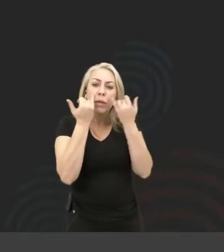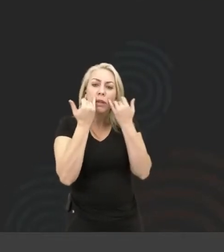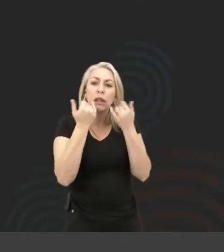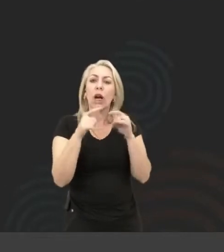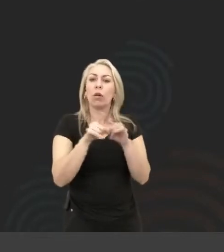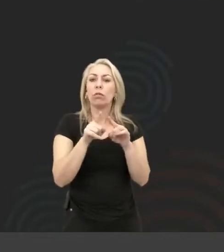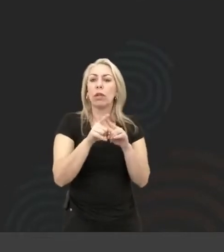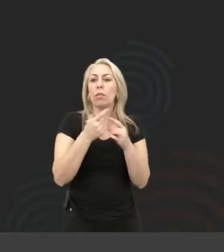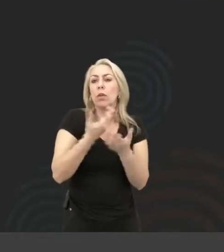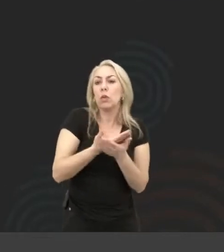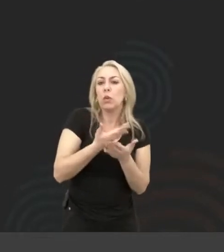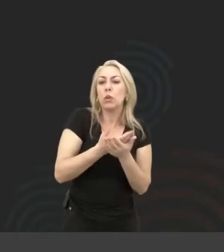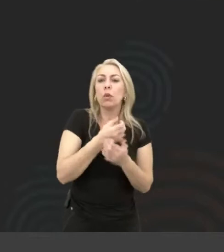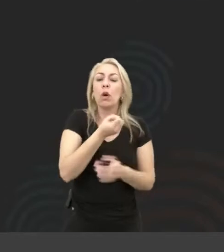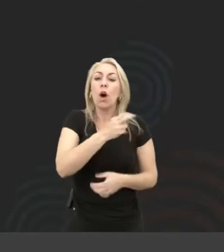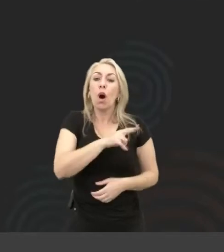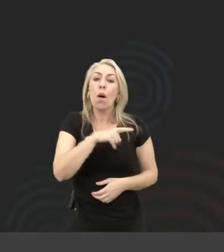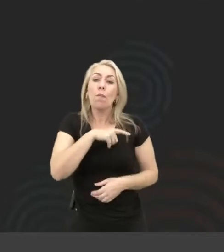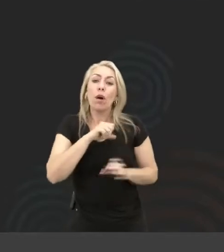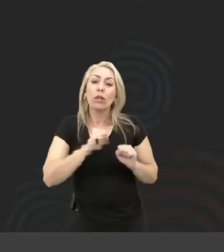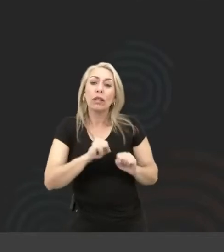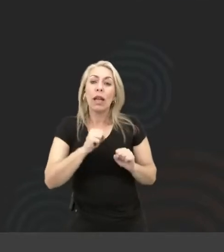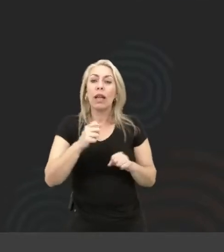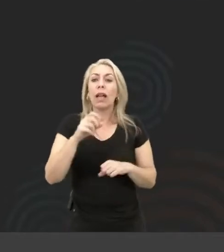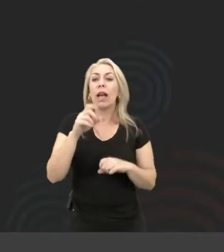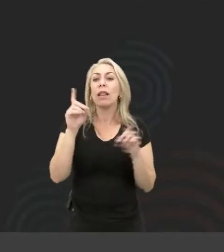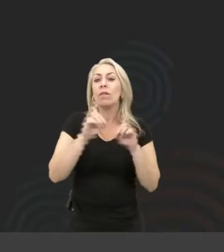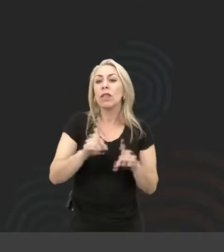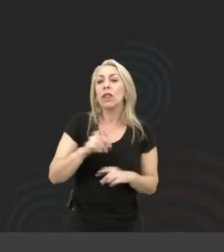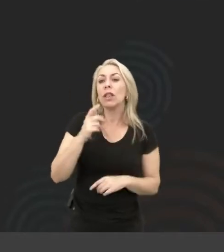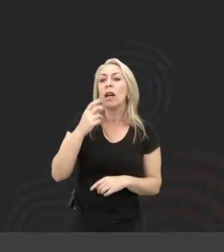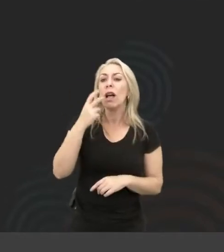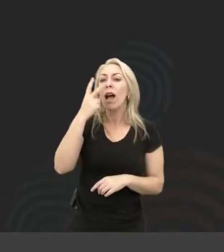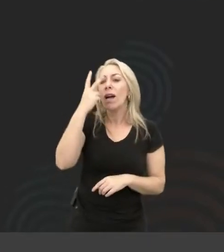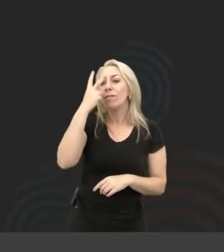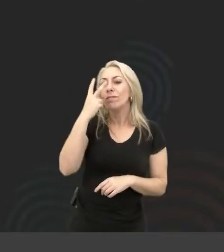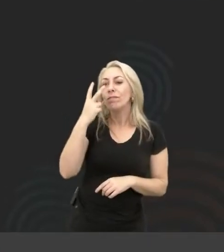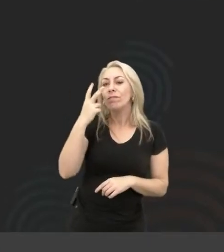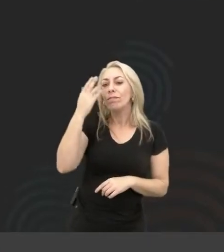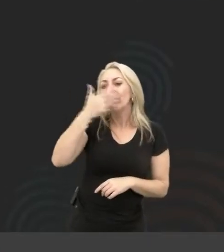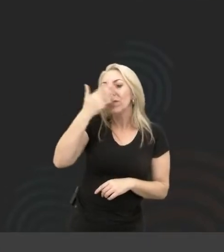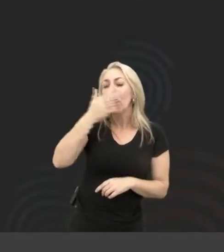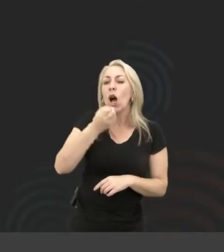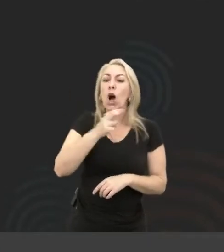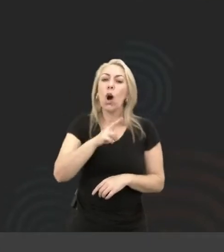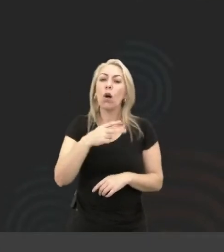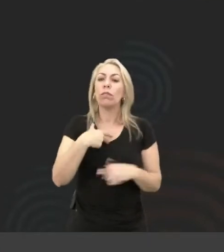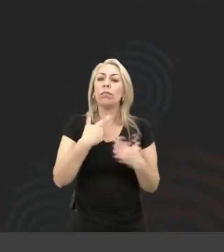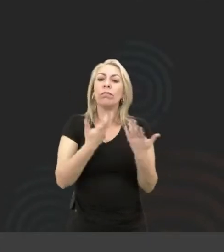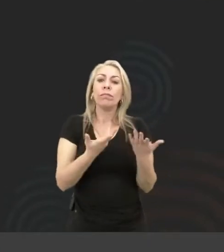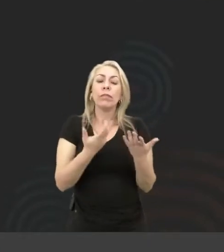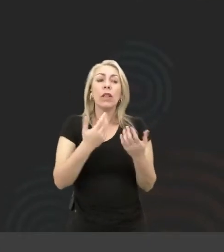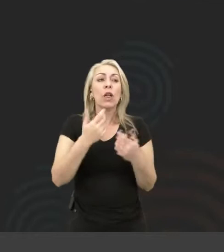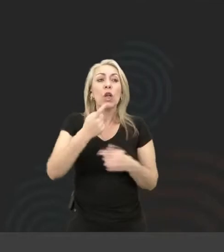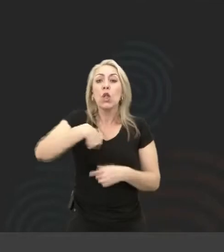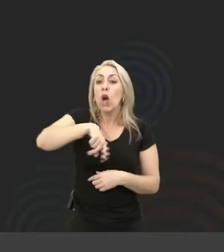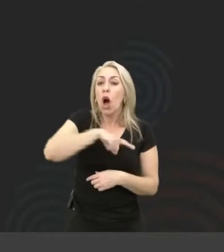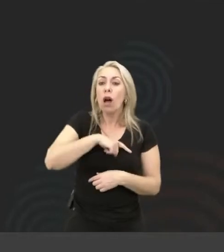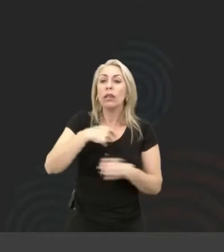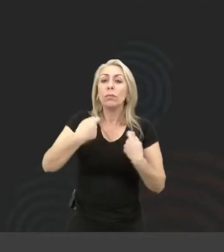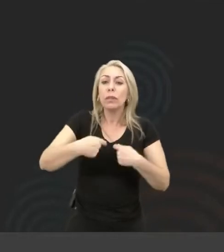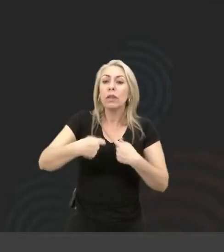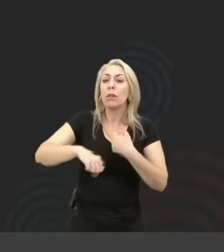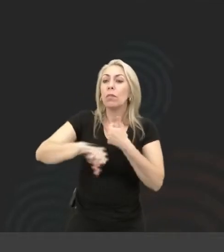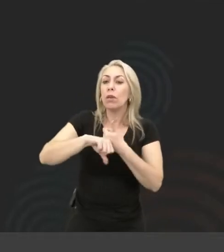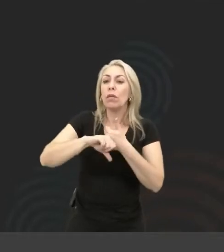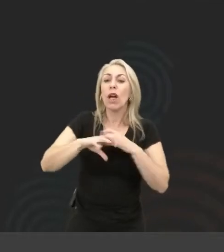não... Quer dizer, então nós falamos e programamos e qualificamos todos os nossos produtos